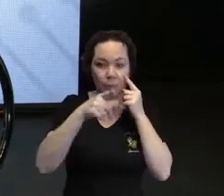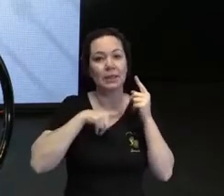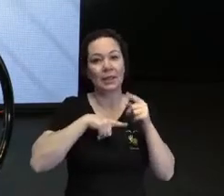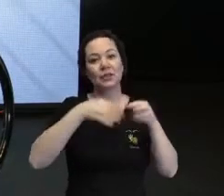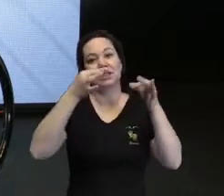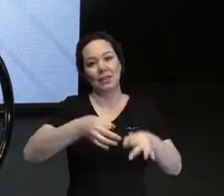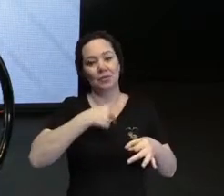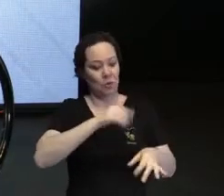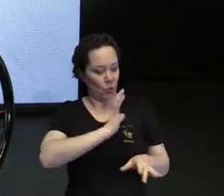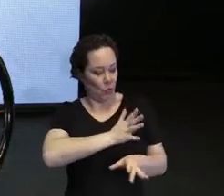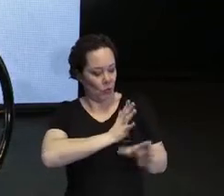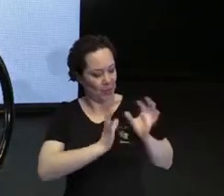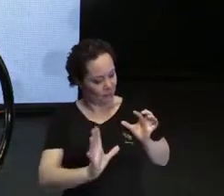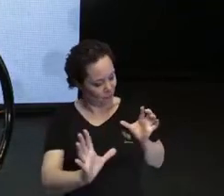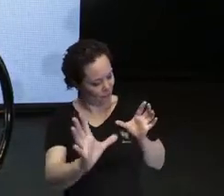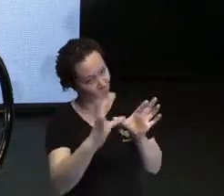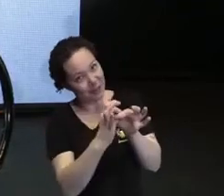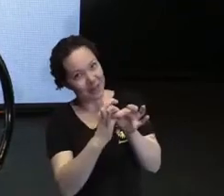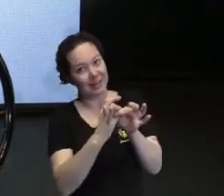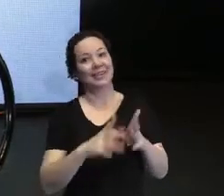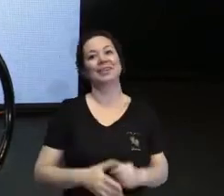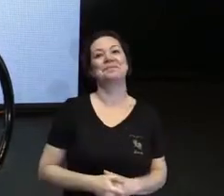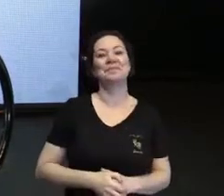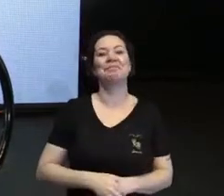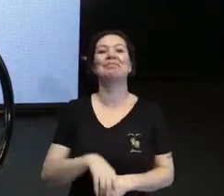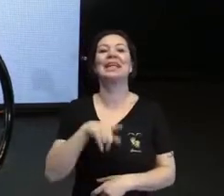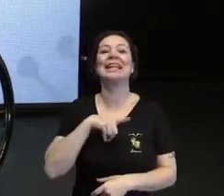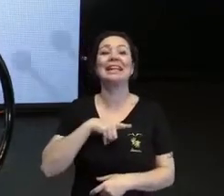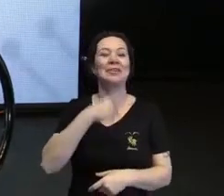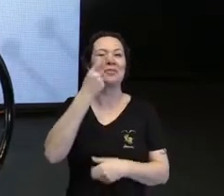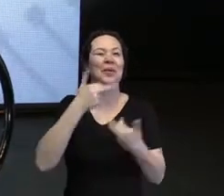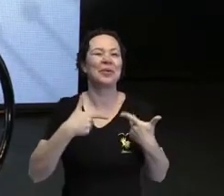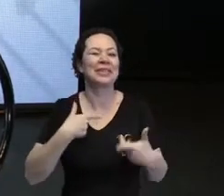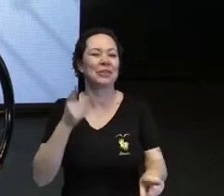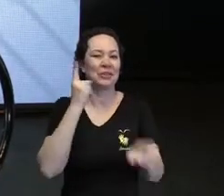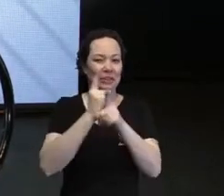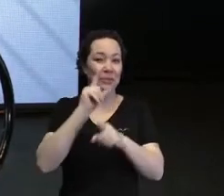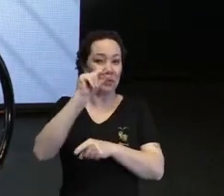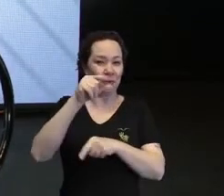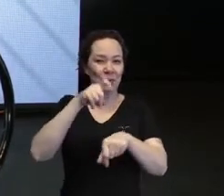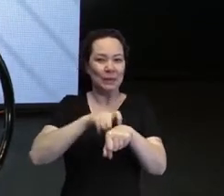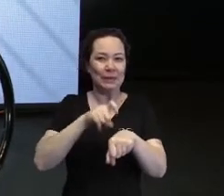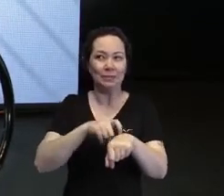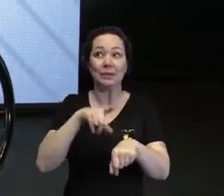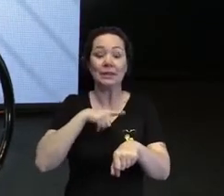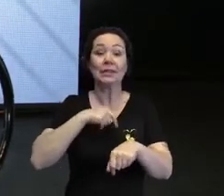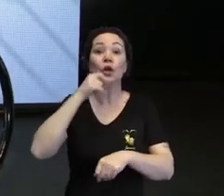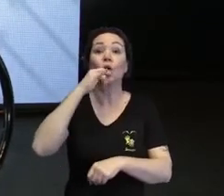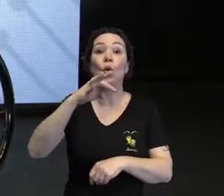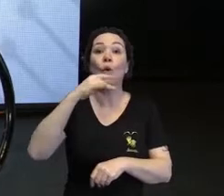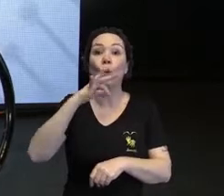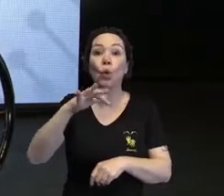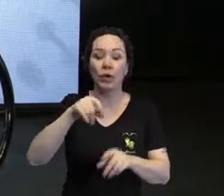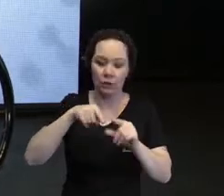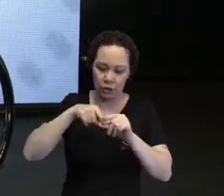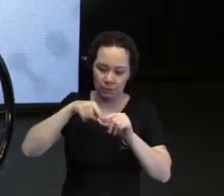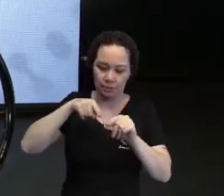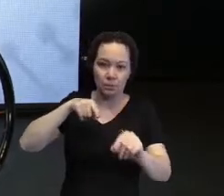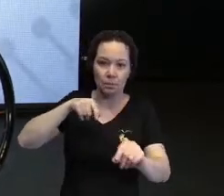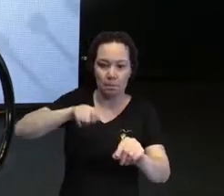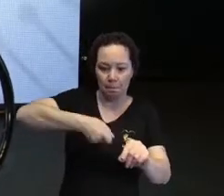meu coração está conectado. Sabe que tem uma curiosidade que eu descobri há pouco tempo que existem cores de bengalas